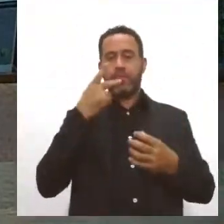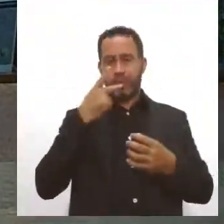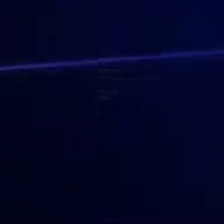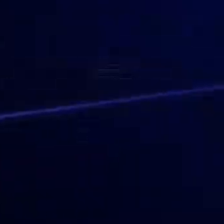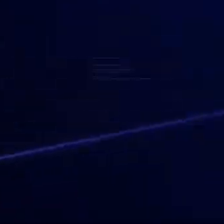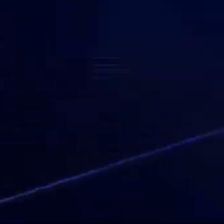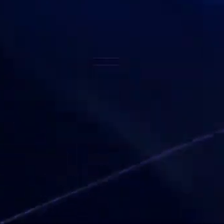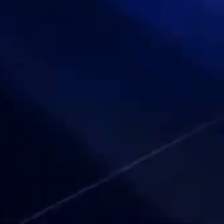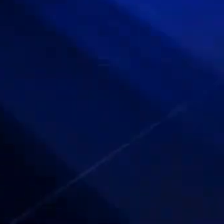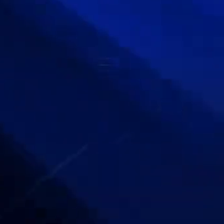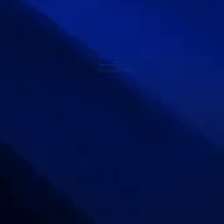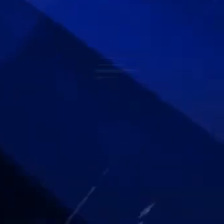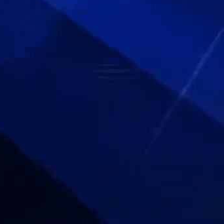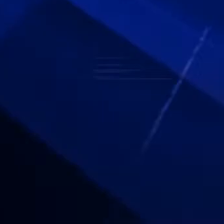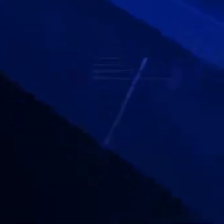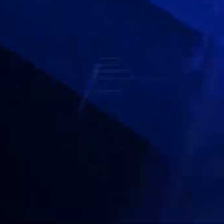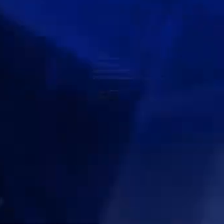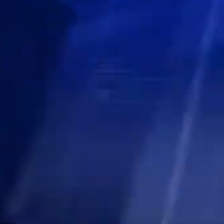bloco.